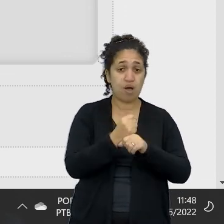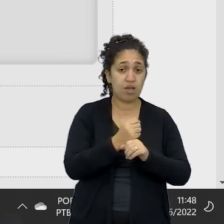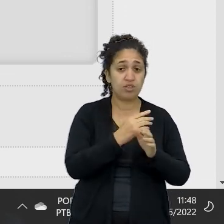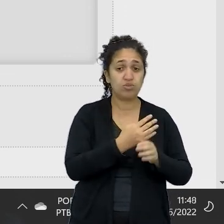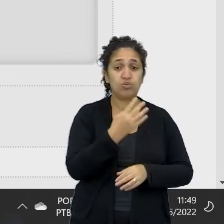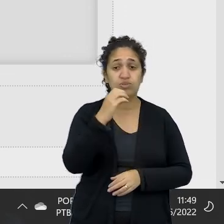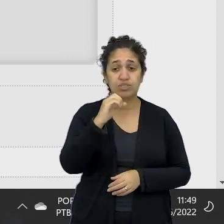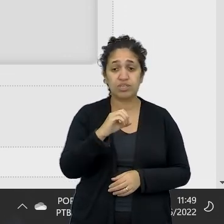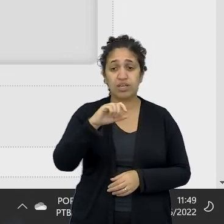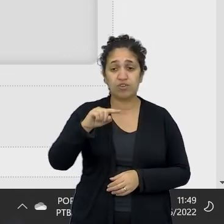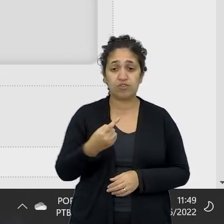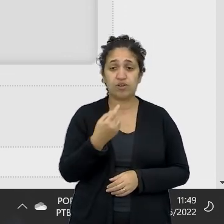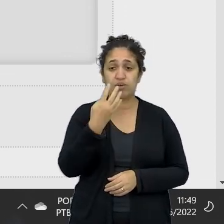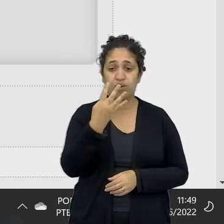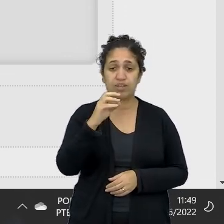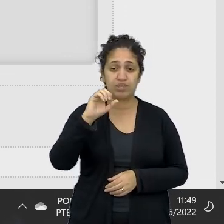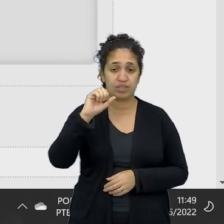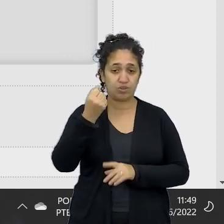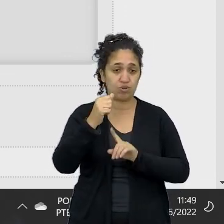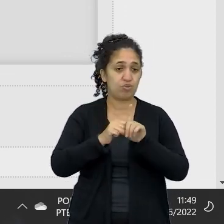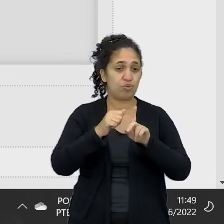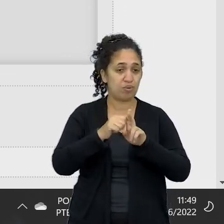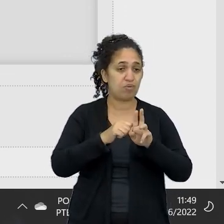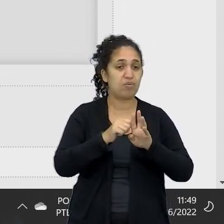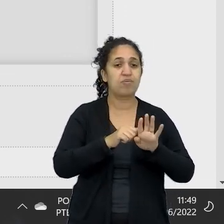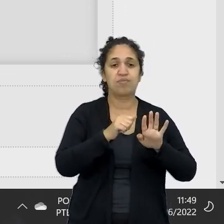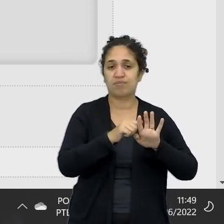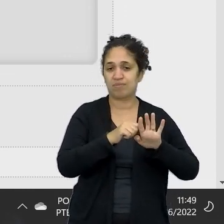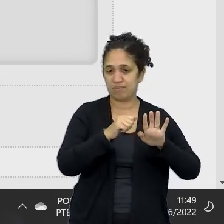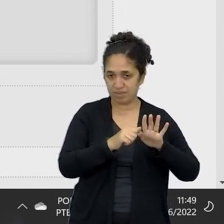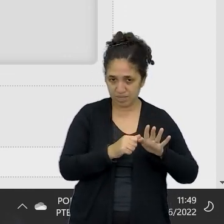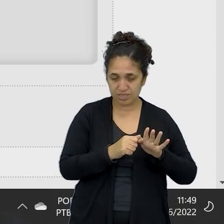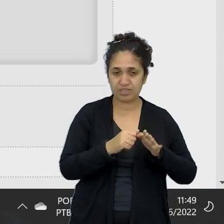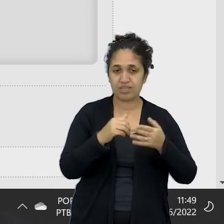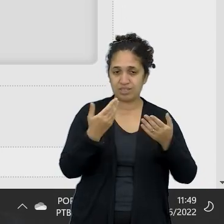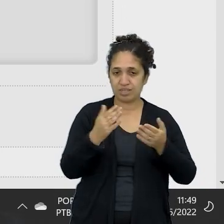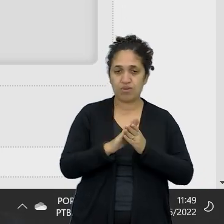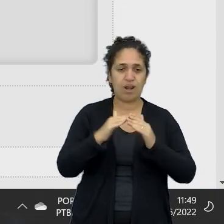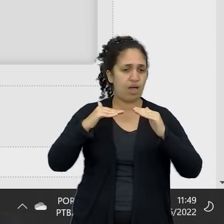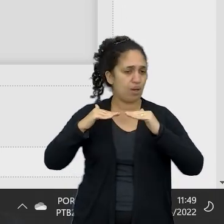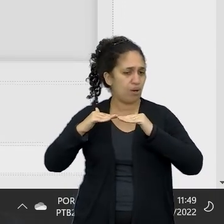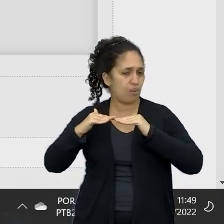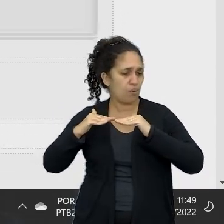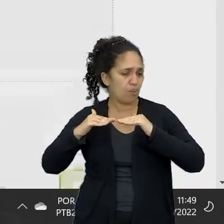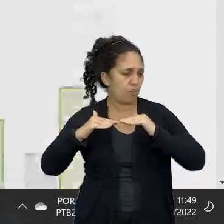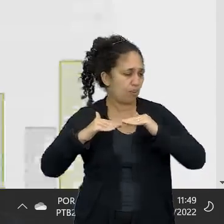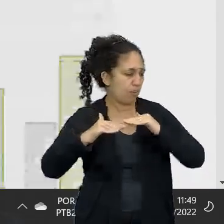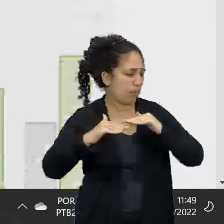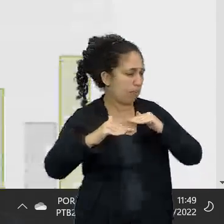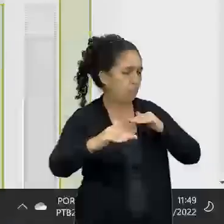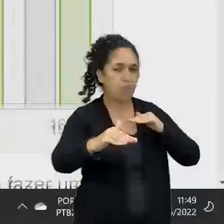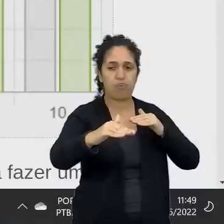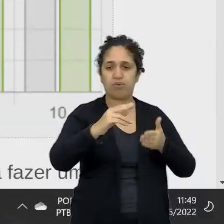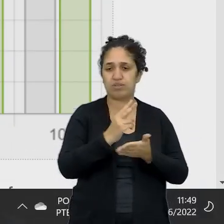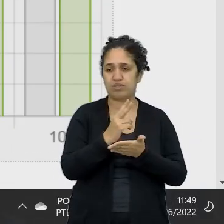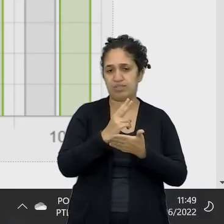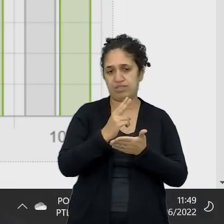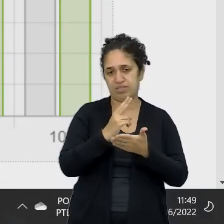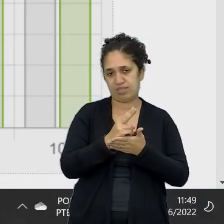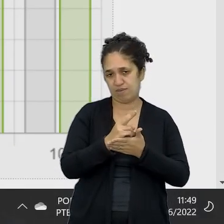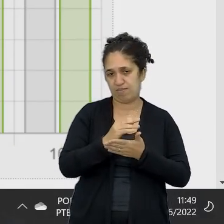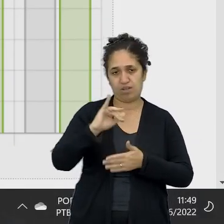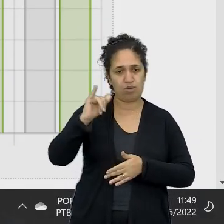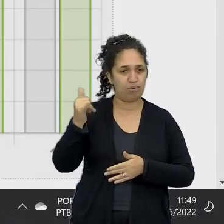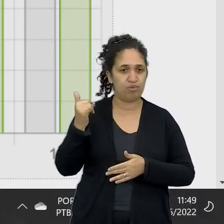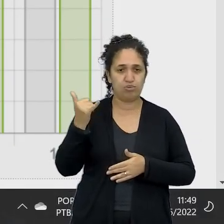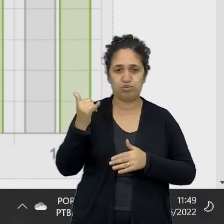,48% ao mês, por isso aí que ela é bem conservadora, e a taxa de juros é quase